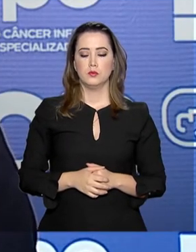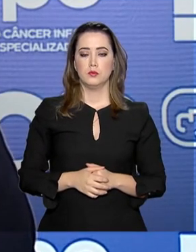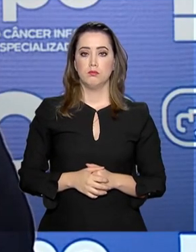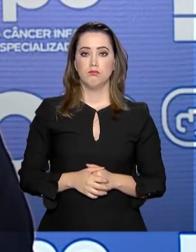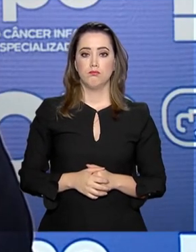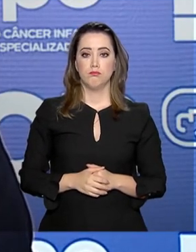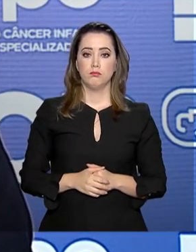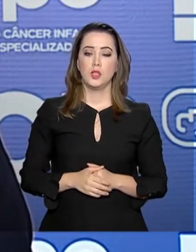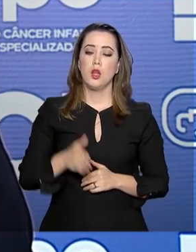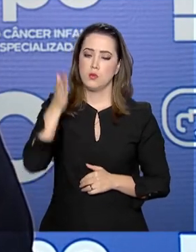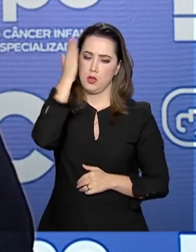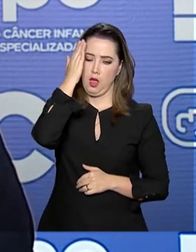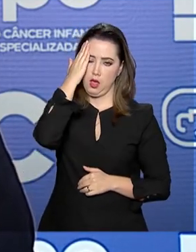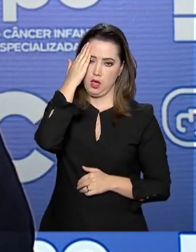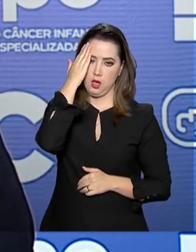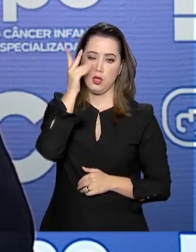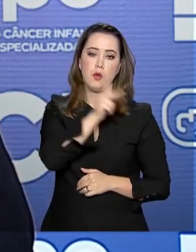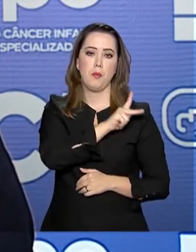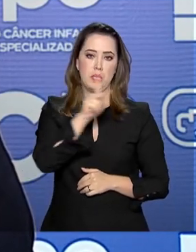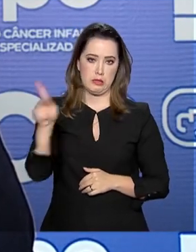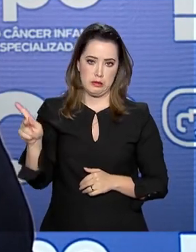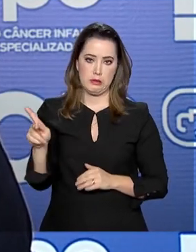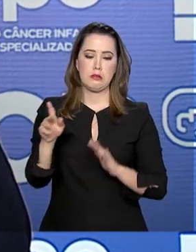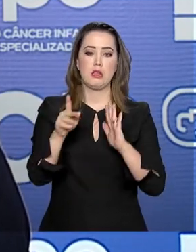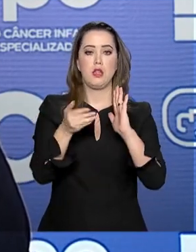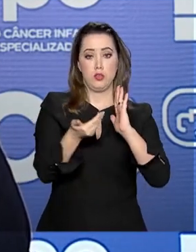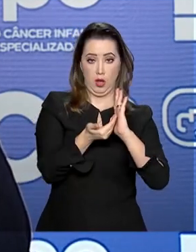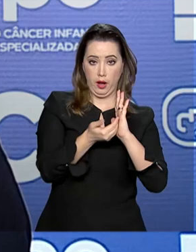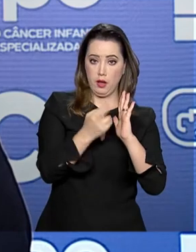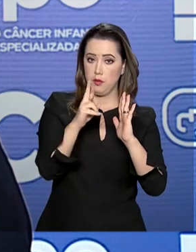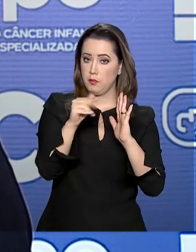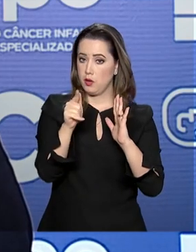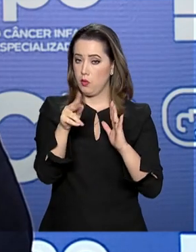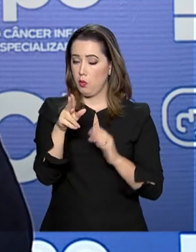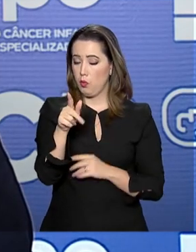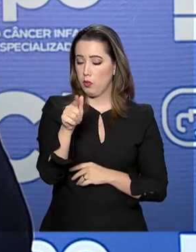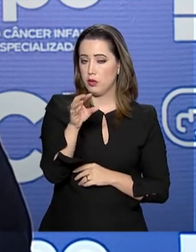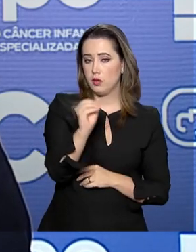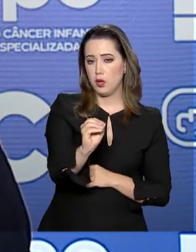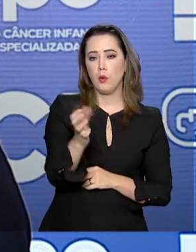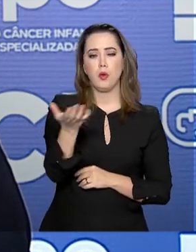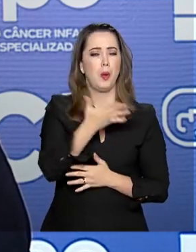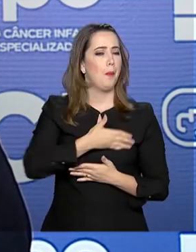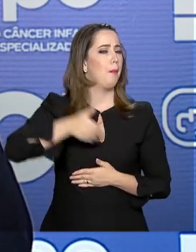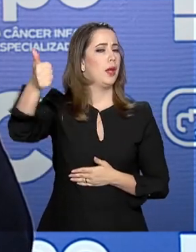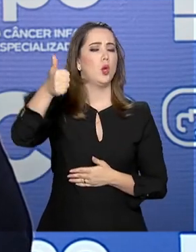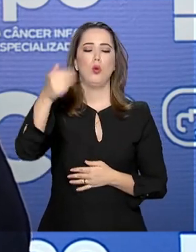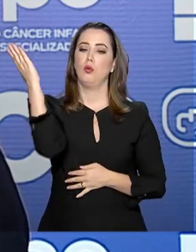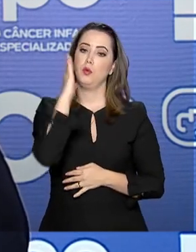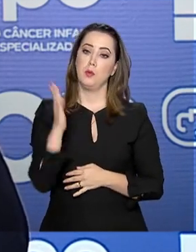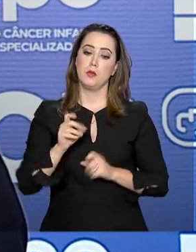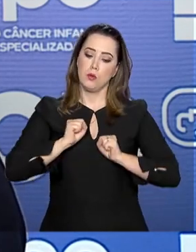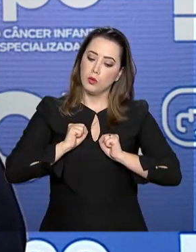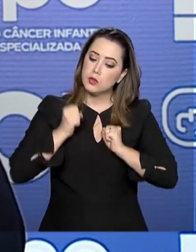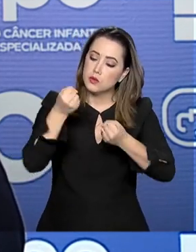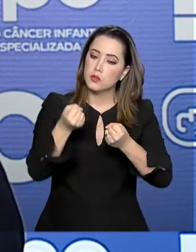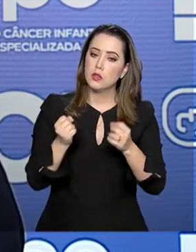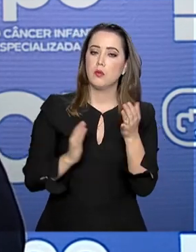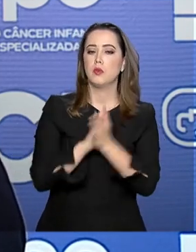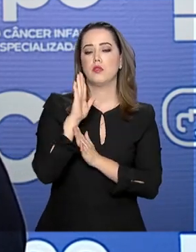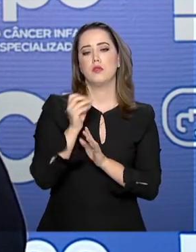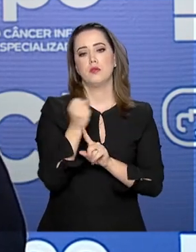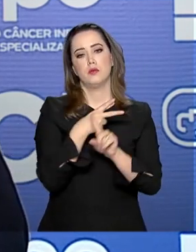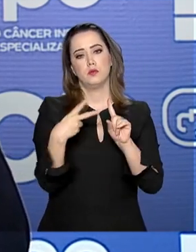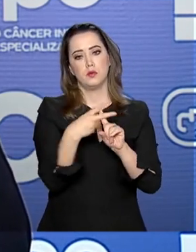Eu sei que o Rodrigo Moeck é o melhor para o Brasil, por isso ele está empenhado na aprovação dessa nova Previdência e nós